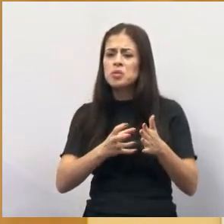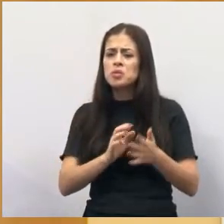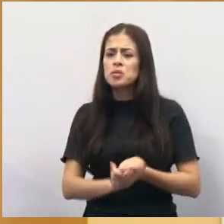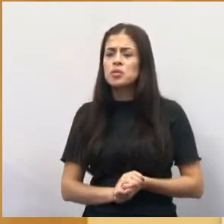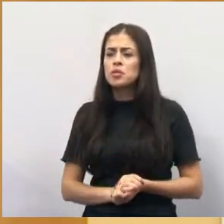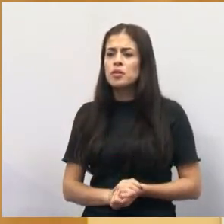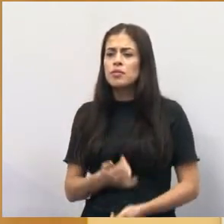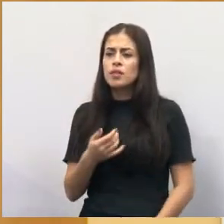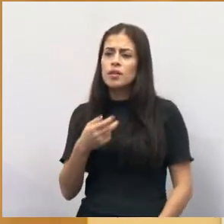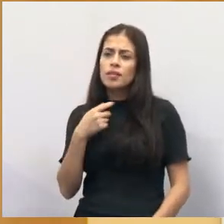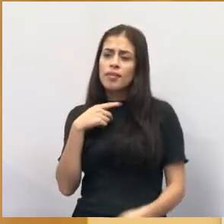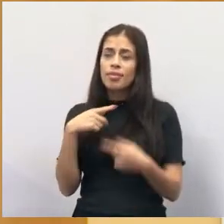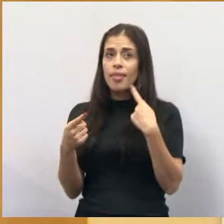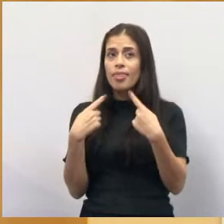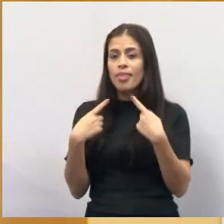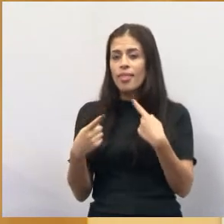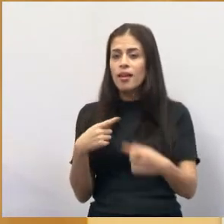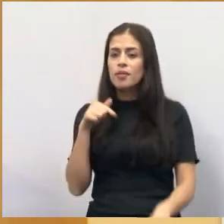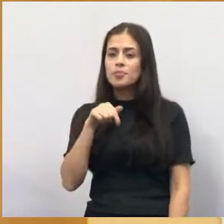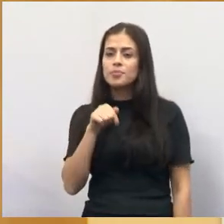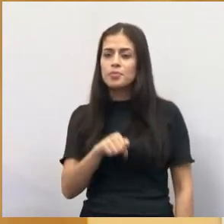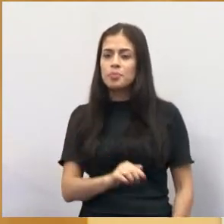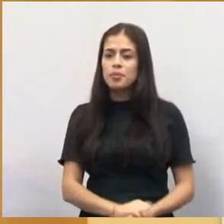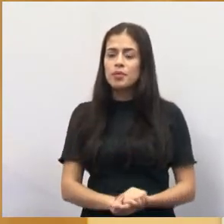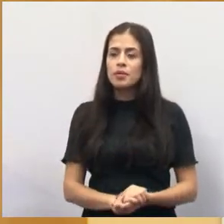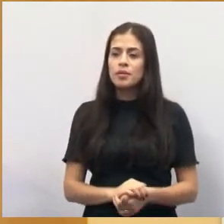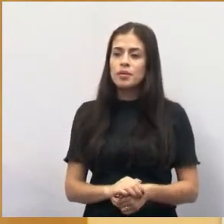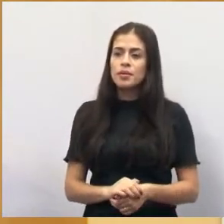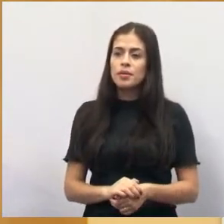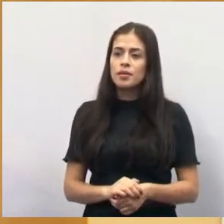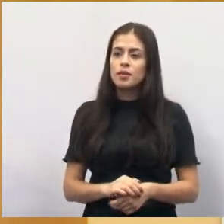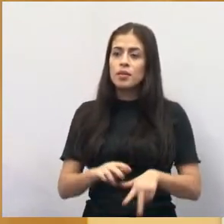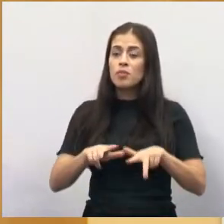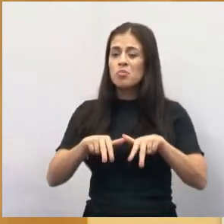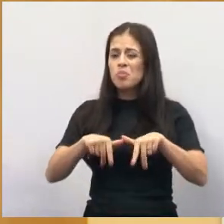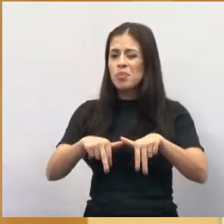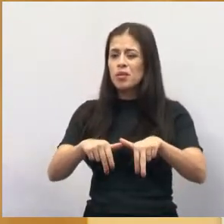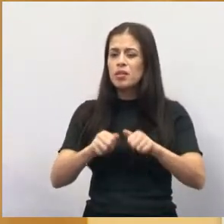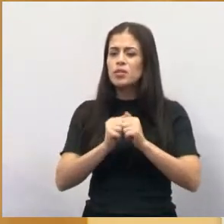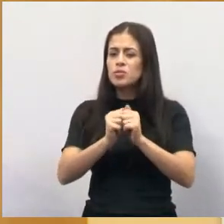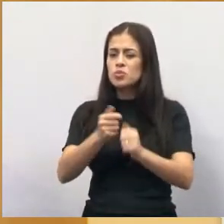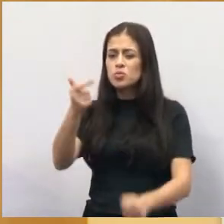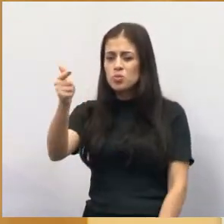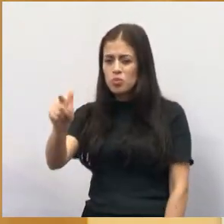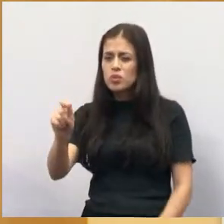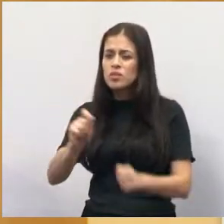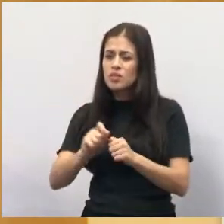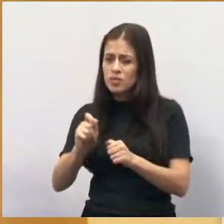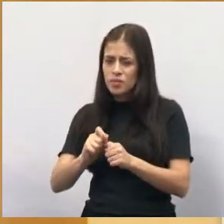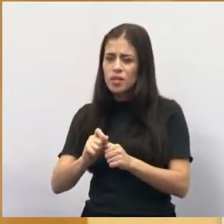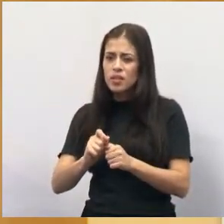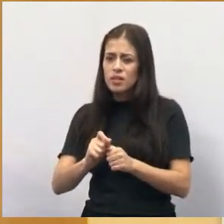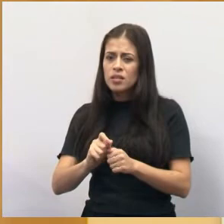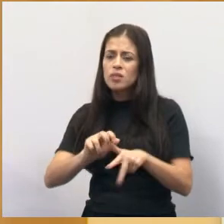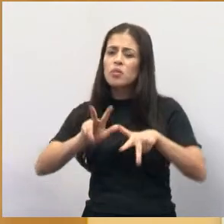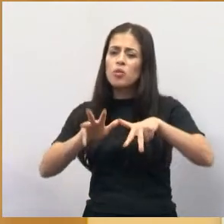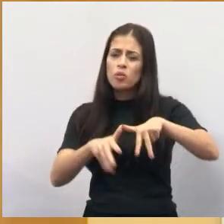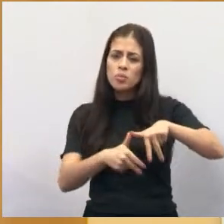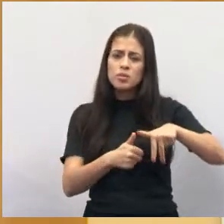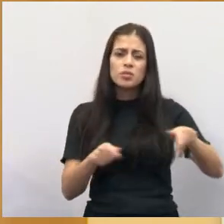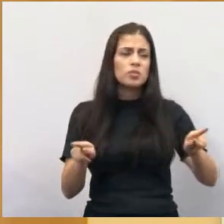venho aqui, critico uma coisa e ando de mão dada com o outro que fez coisa muito pior. Então, vamos seguir aqui a política.